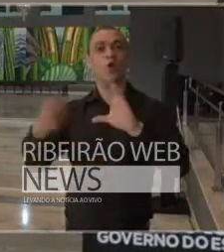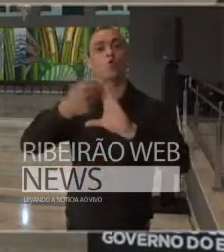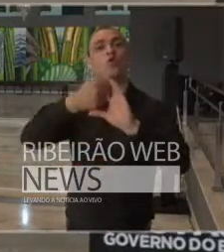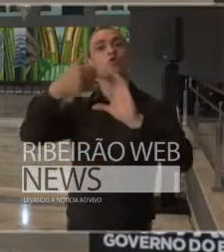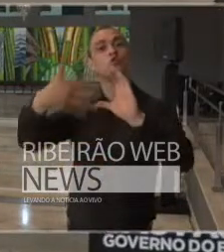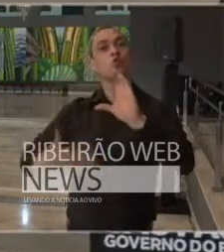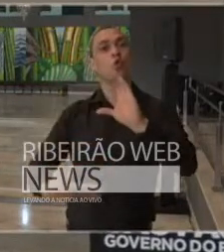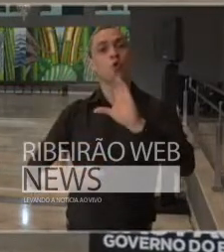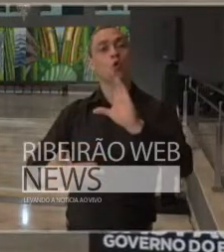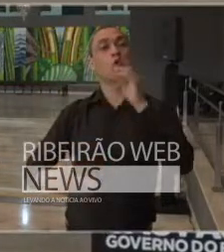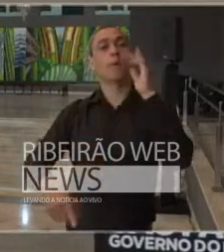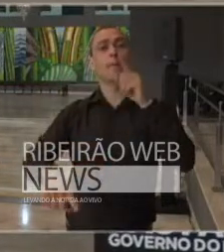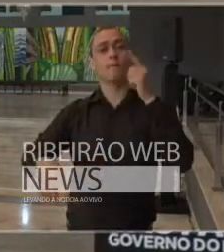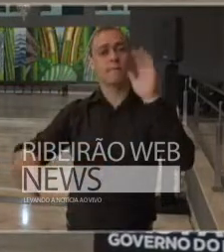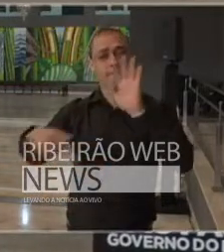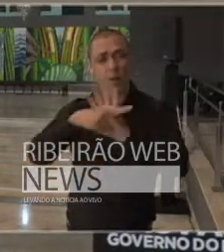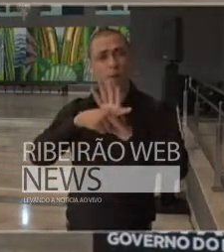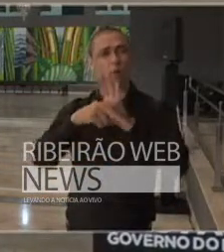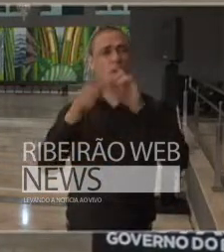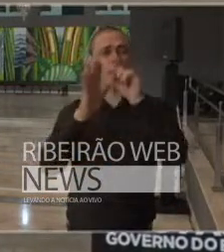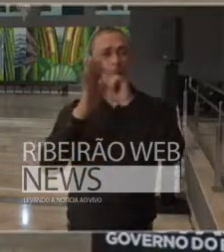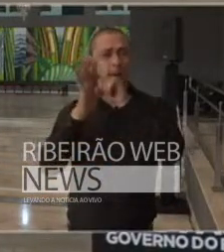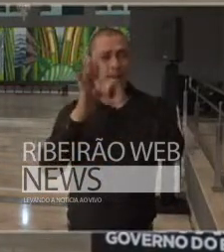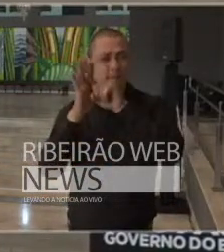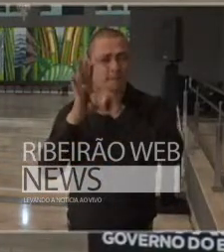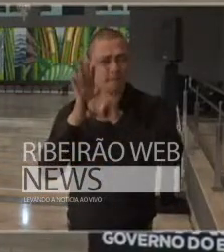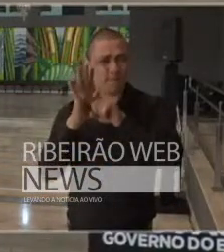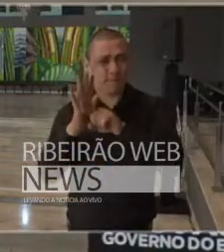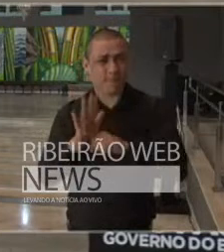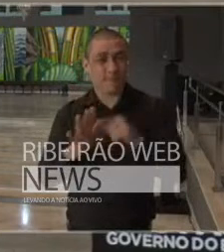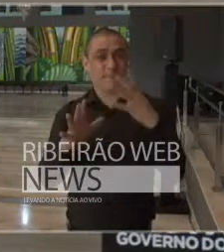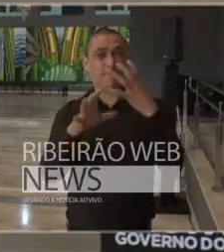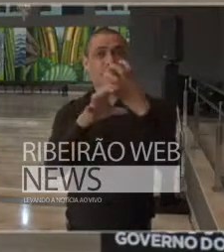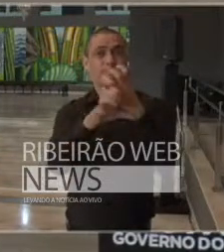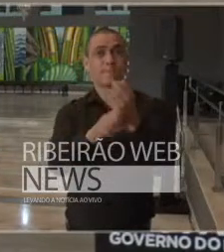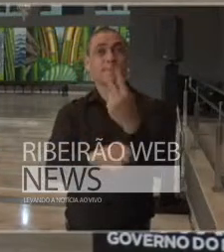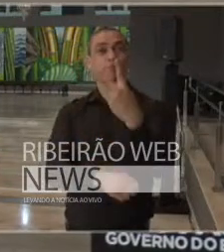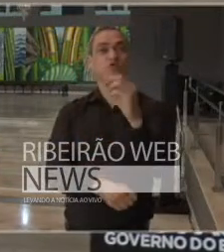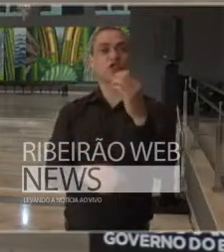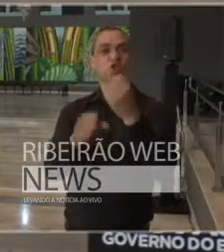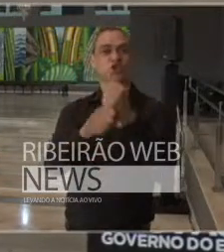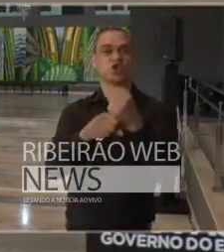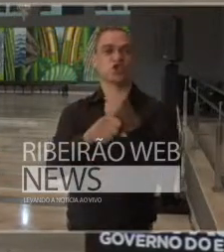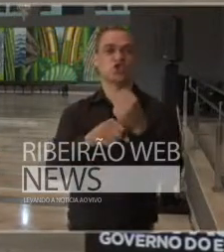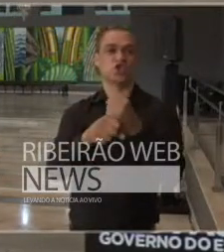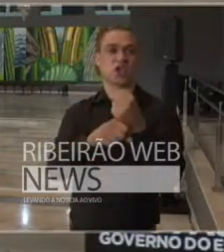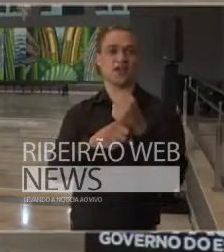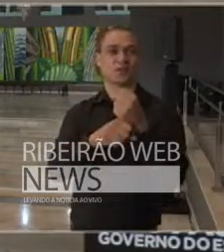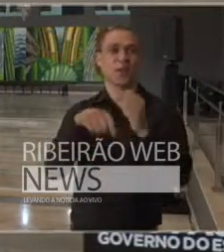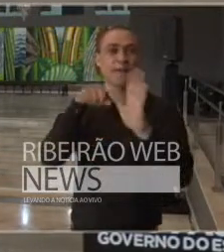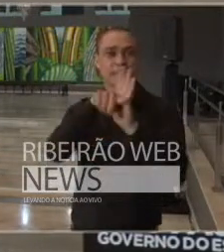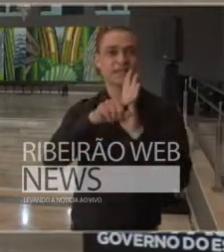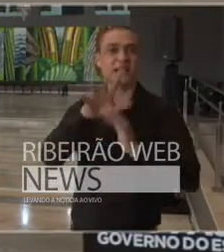resultante de pesquisas, de 20 anos de pesquisas na área pulmonar,